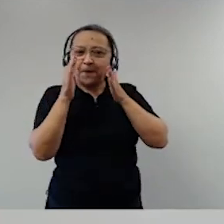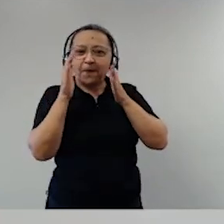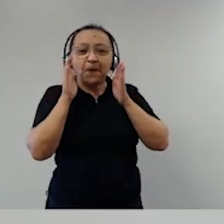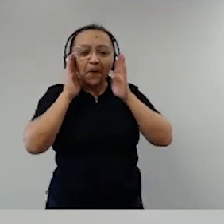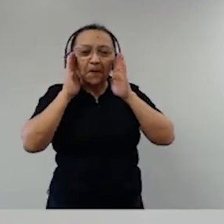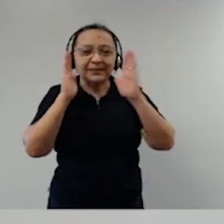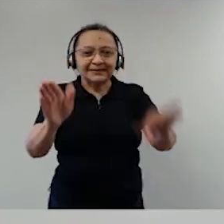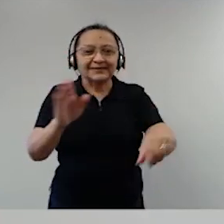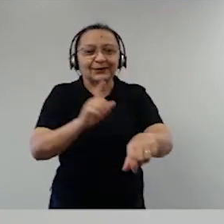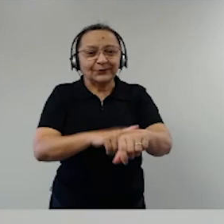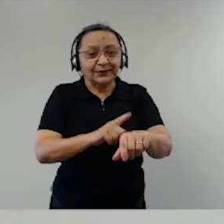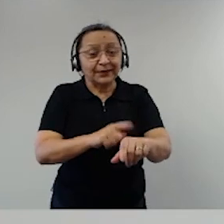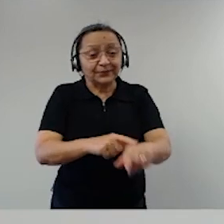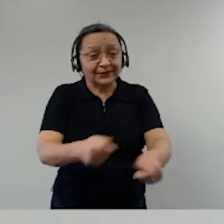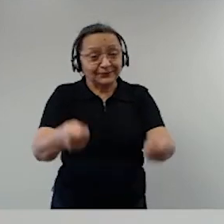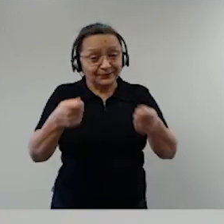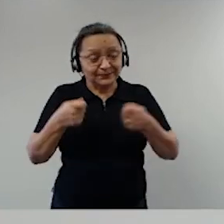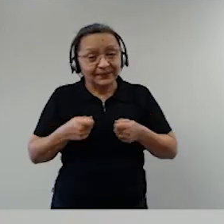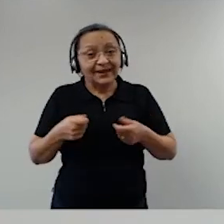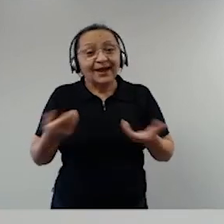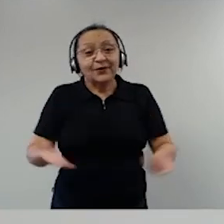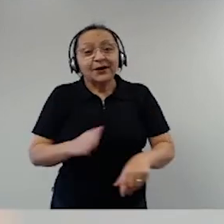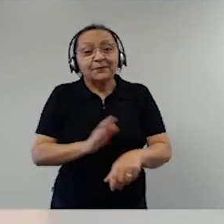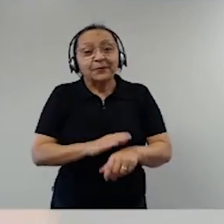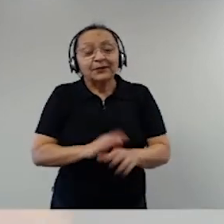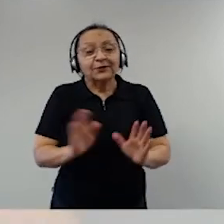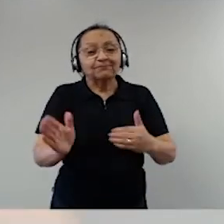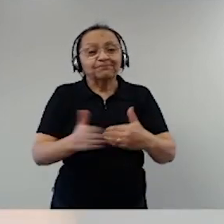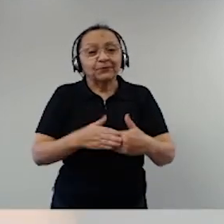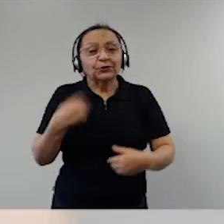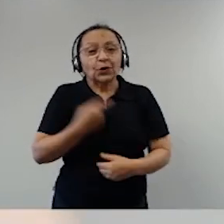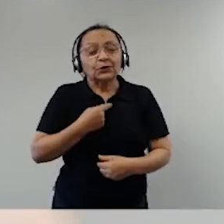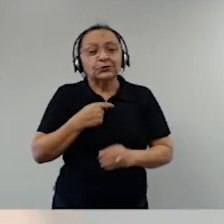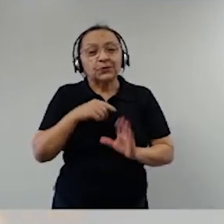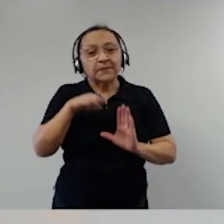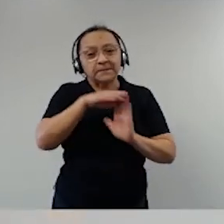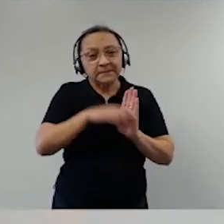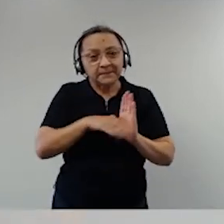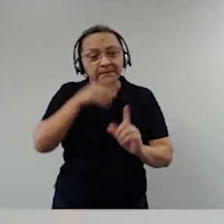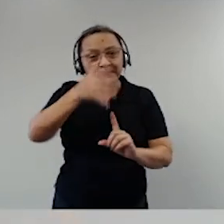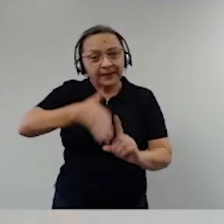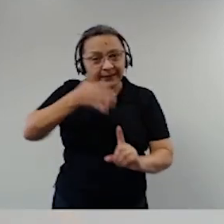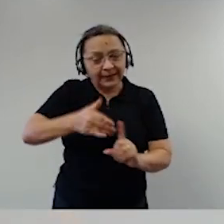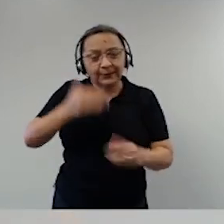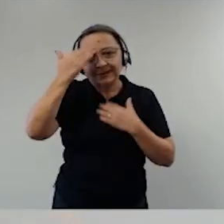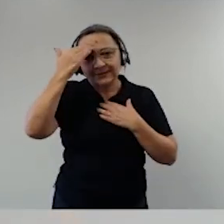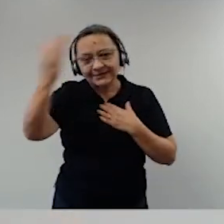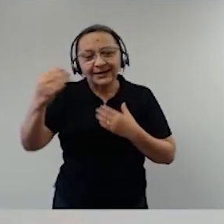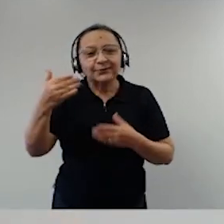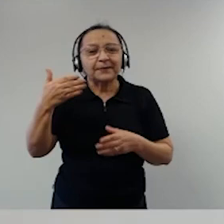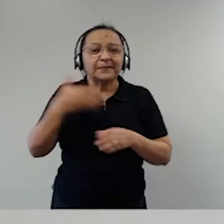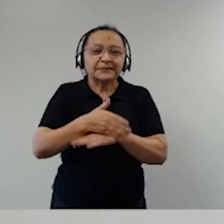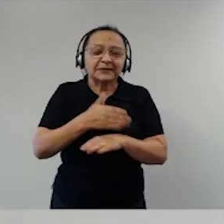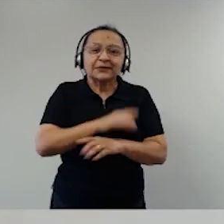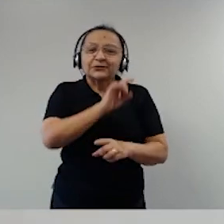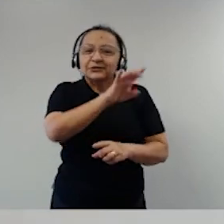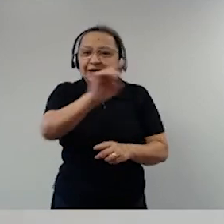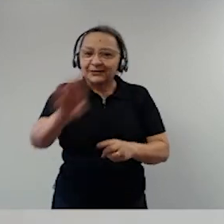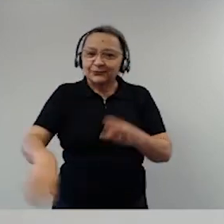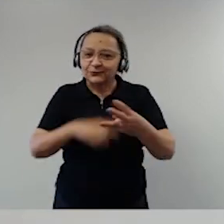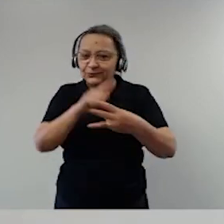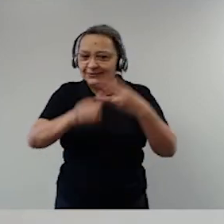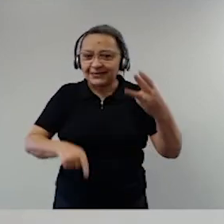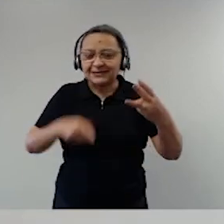obedecer ao tempo que nos foi dado. Neste momento, eu encerro o nosso painel agradecendo a participação de cada um de vocês.